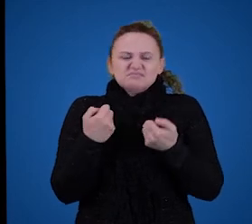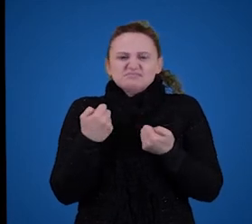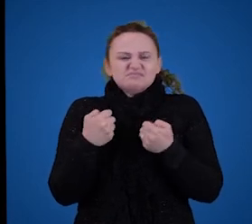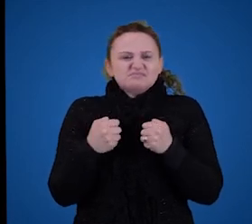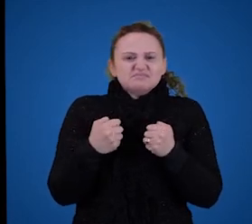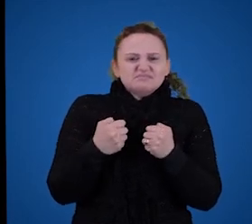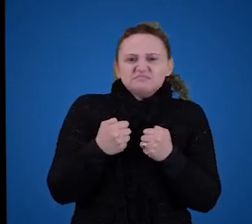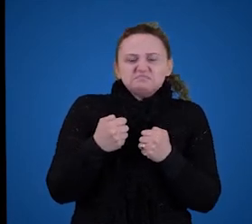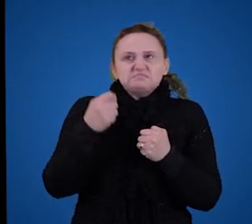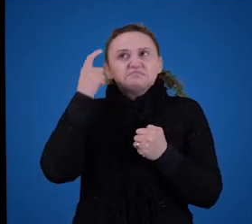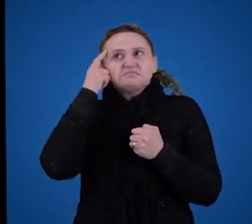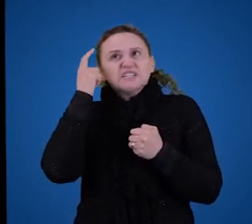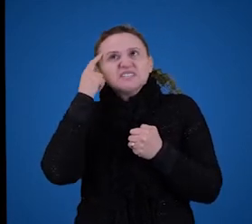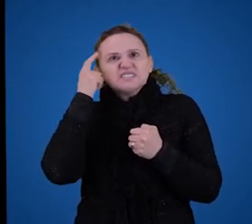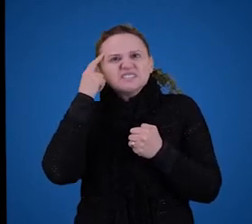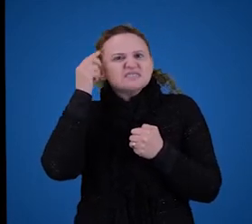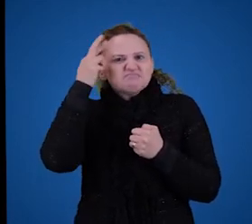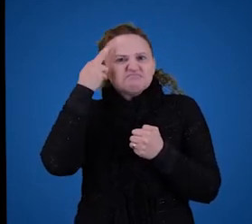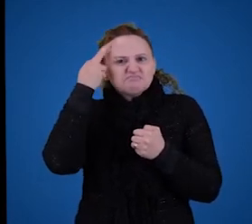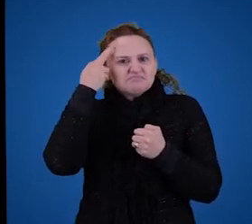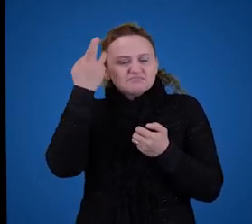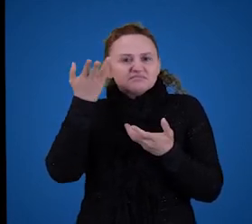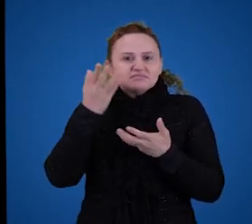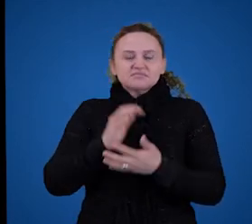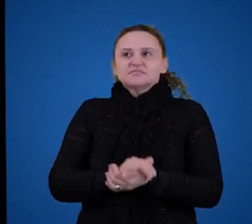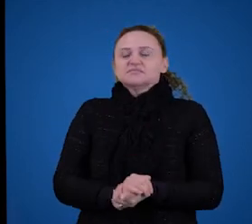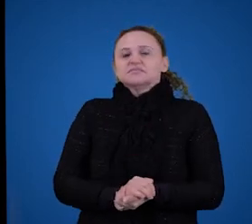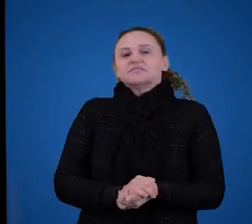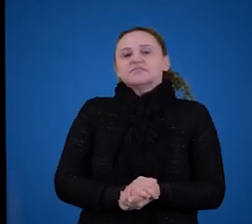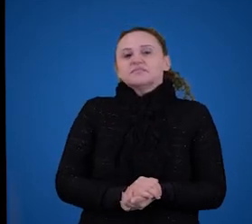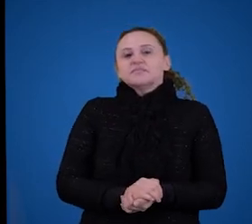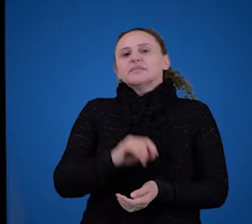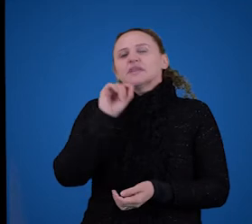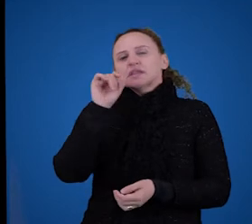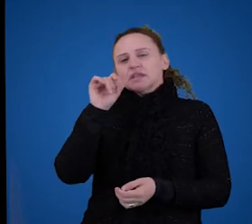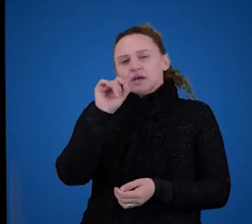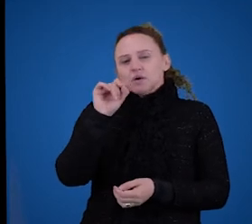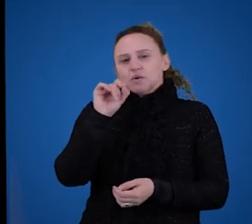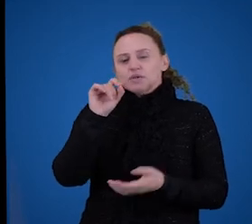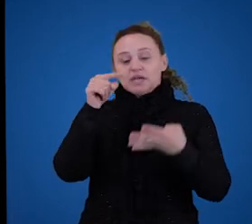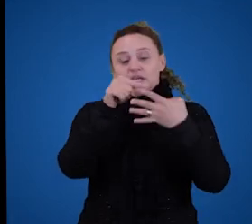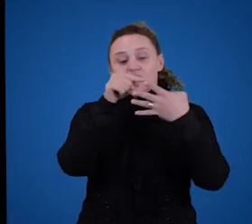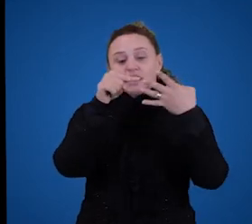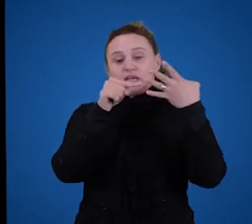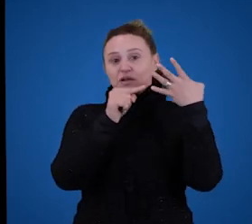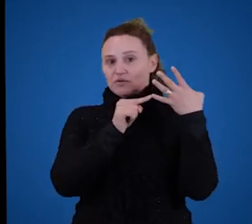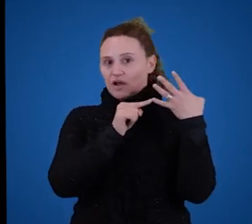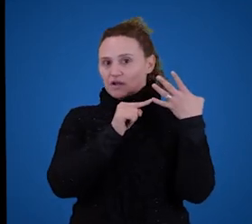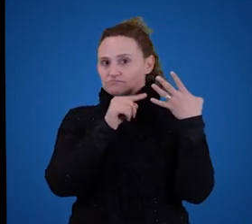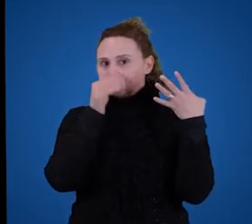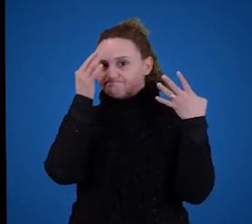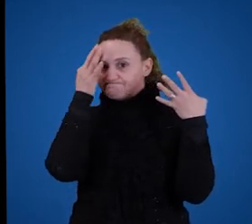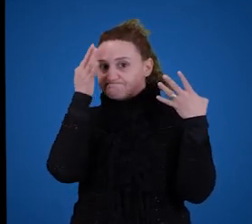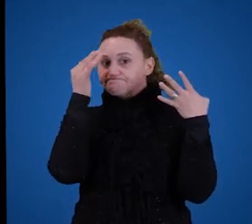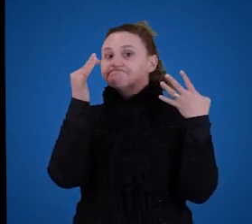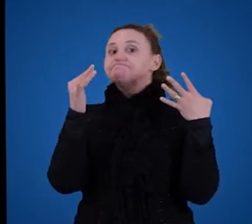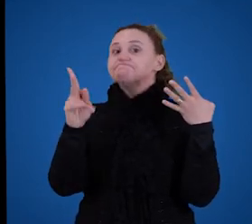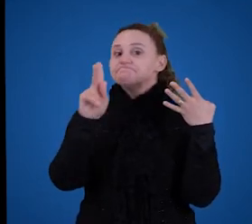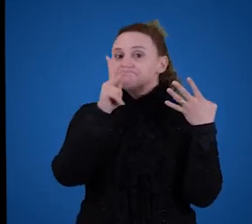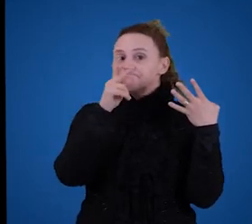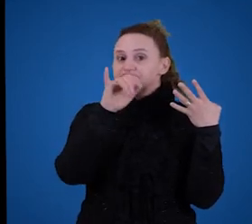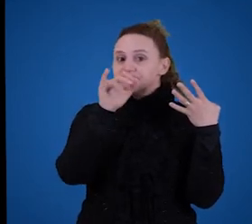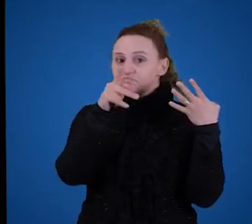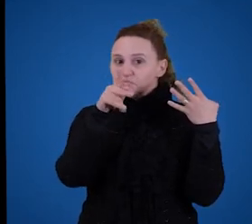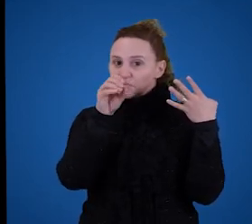muito raciocínio, ou seja, sem pensar muito sobre isso. Então, a gente vai ver quatro hipóteses, são hipóteses mesmo que tentam